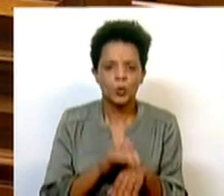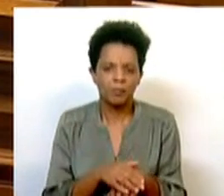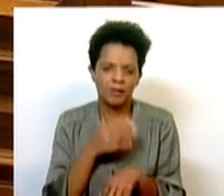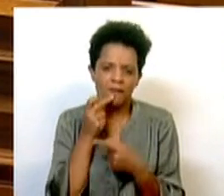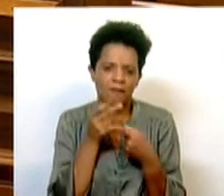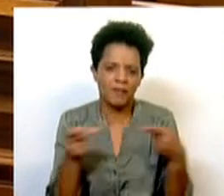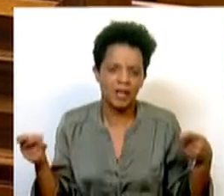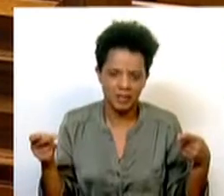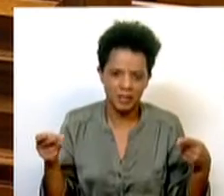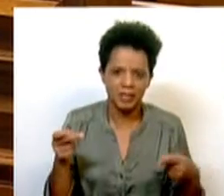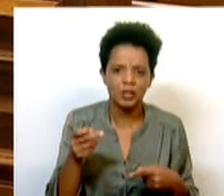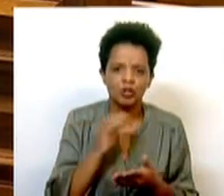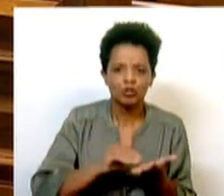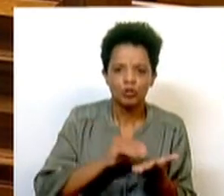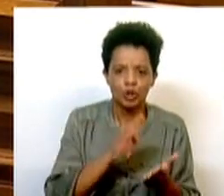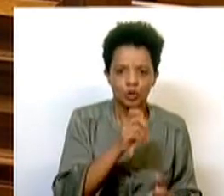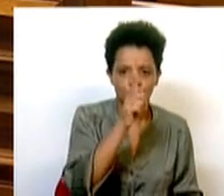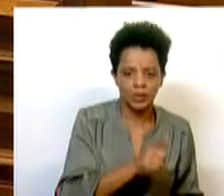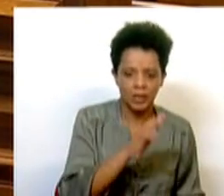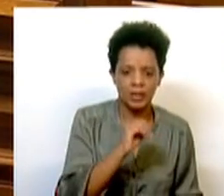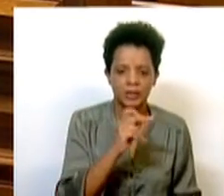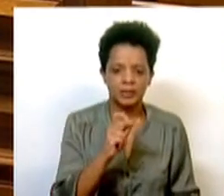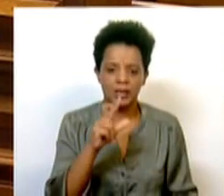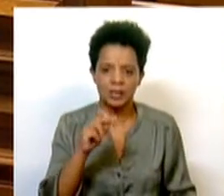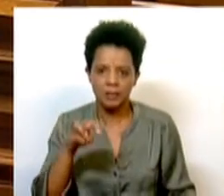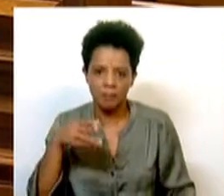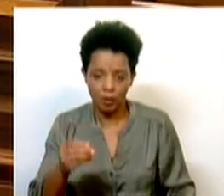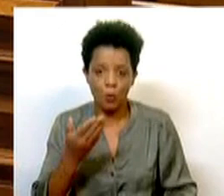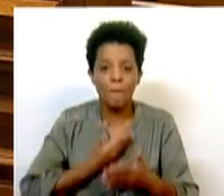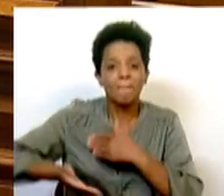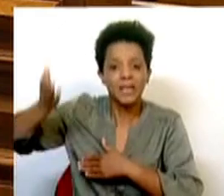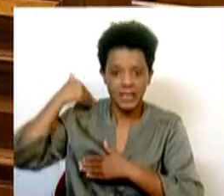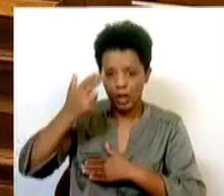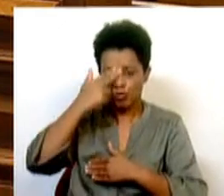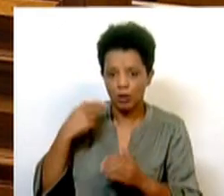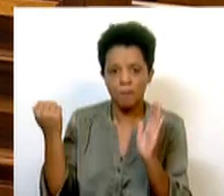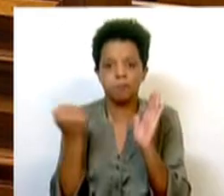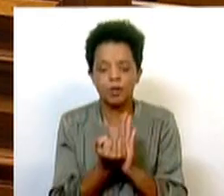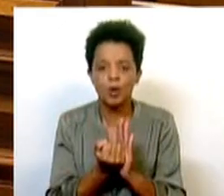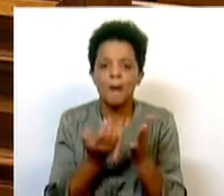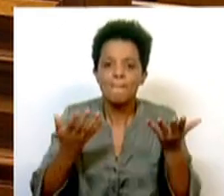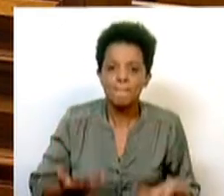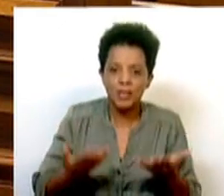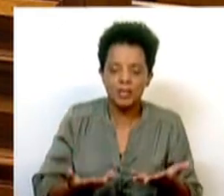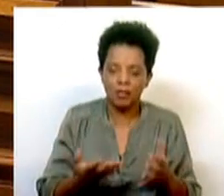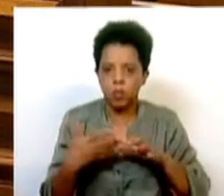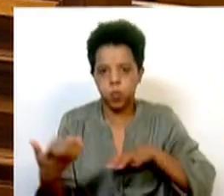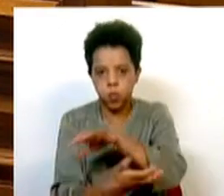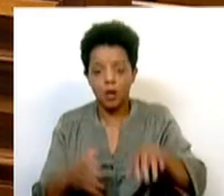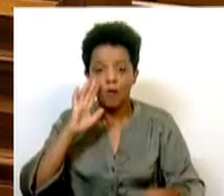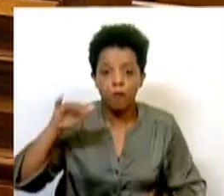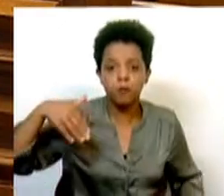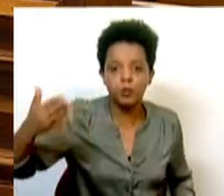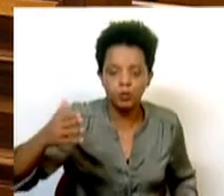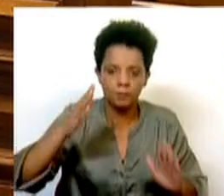conhecida frase de José Saramago de que o nosso passado é sempre histórico, o nosso presente tende a ser sempre caótico e que o nosso futuro,